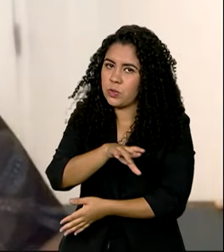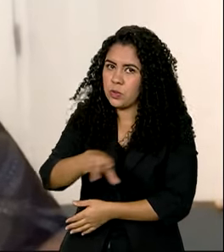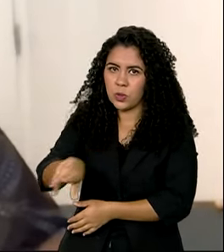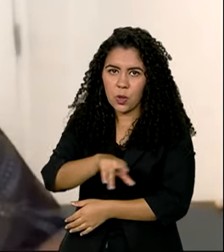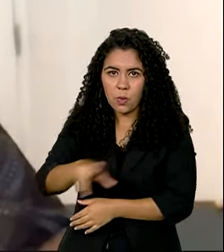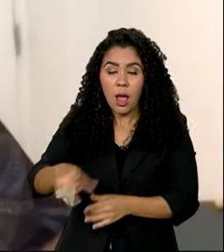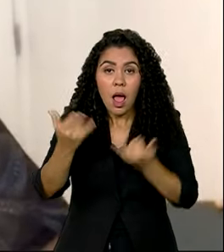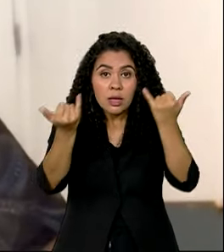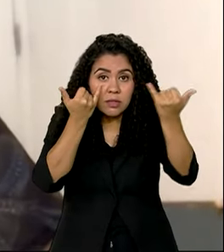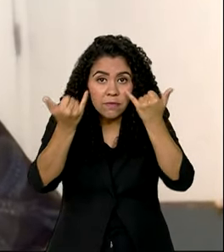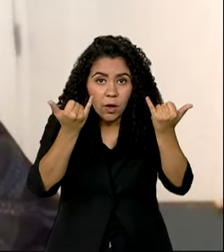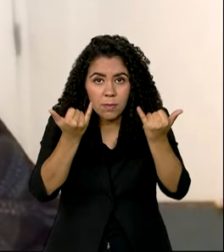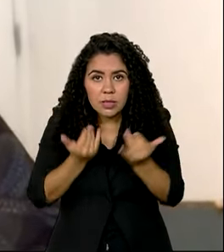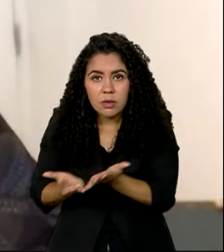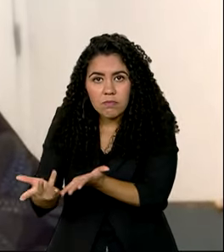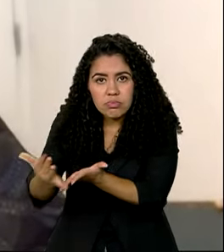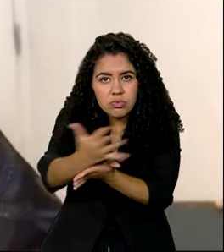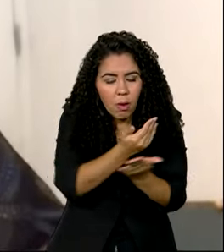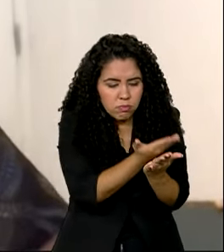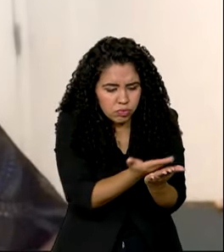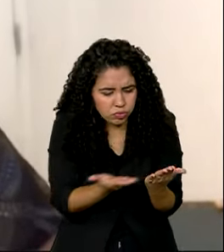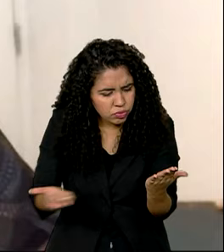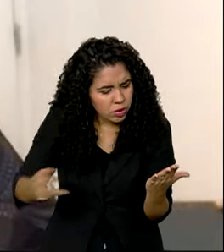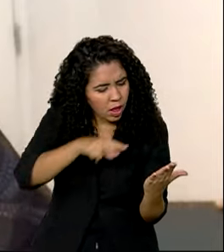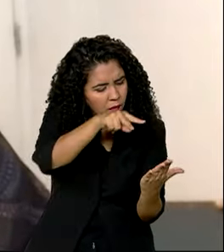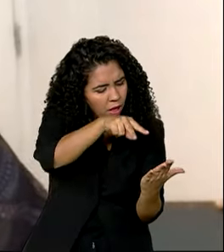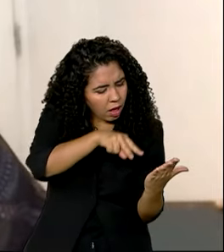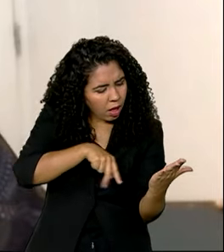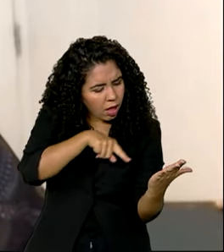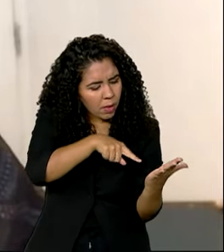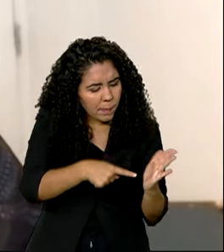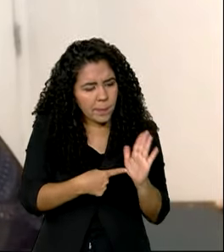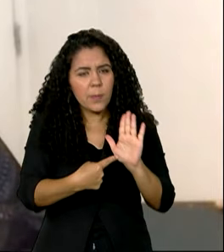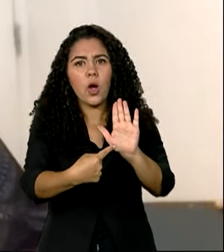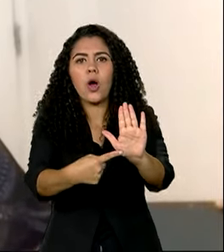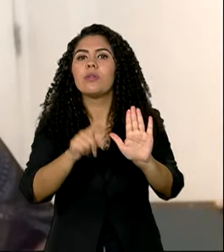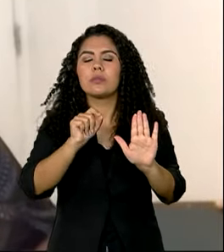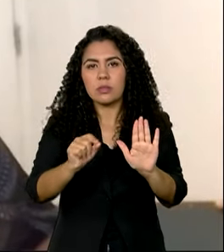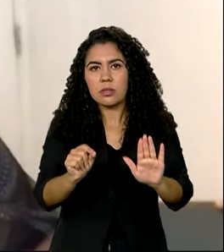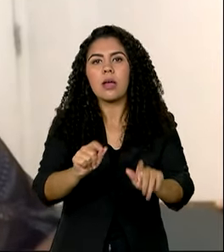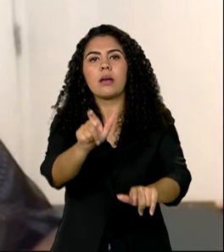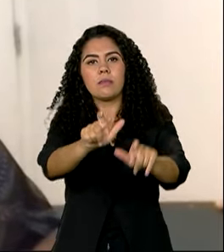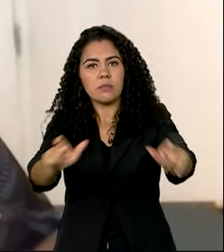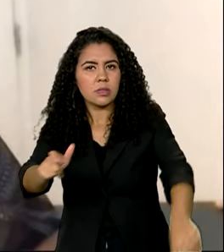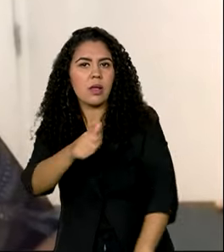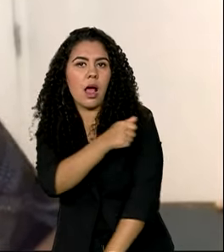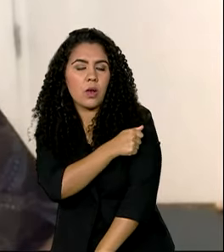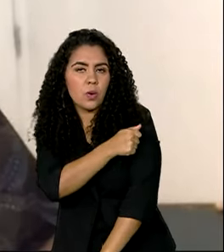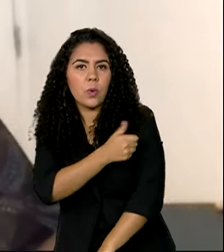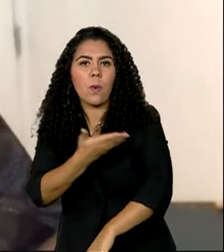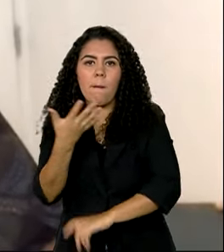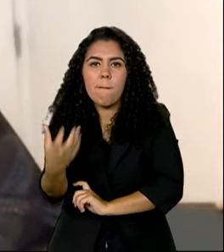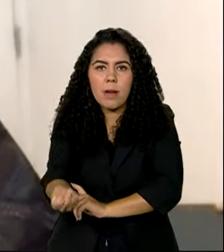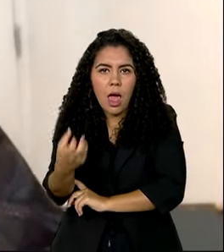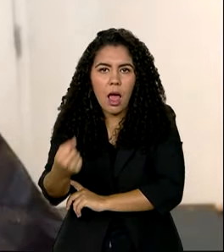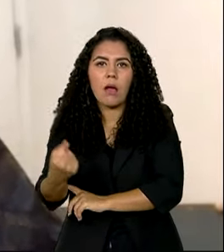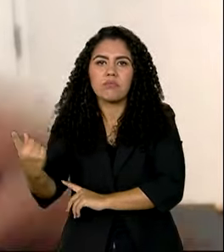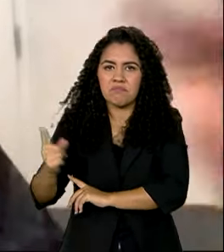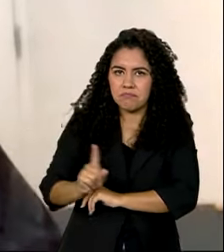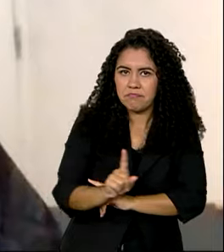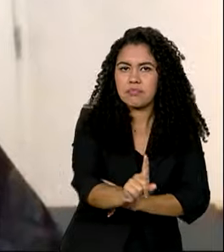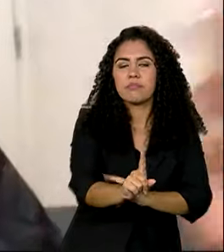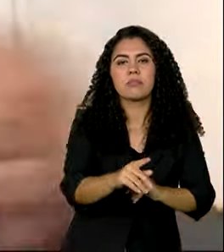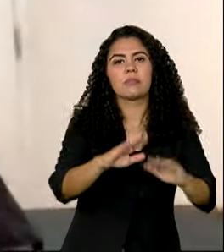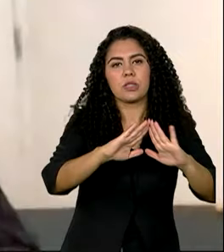relatório, você vê o crescente participação de pessoas brancas de escola pública, tanto de escola